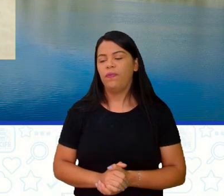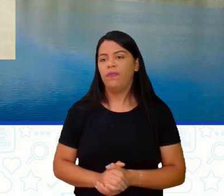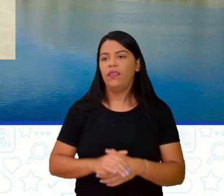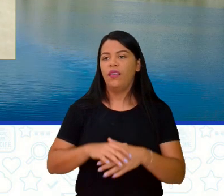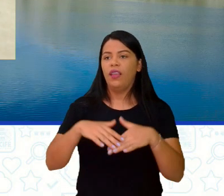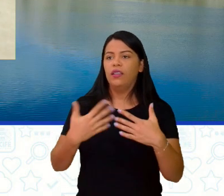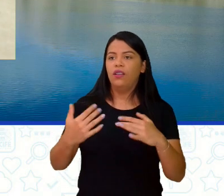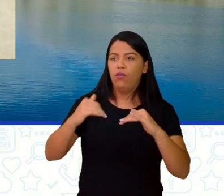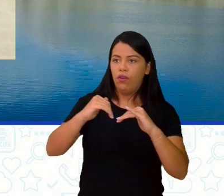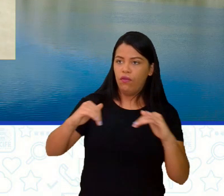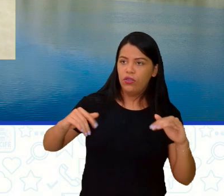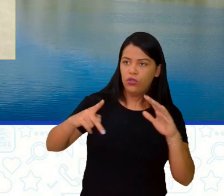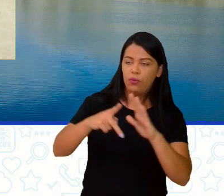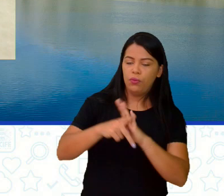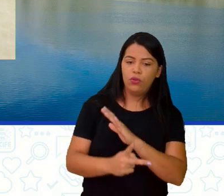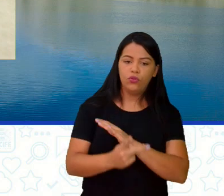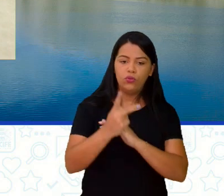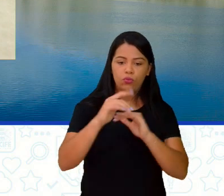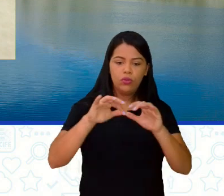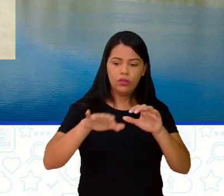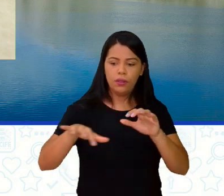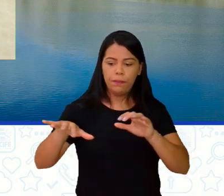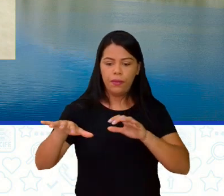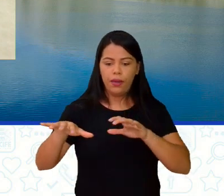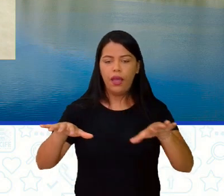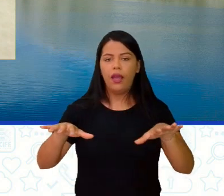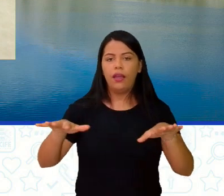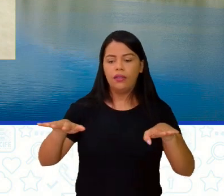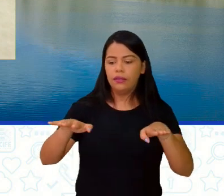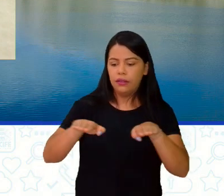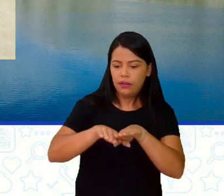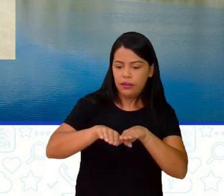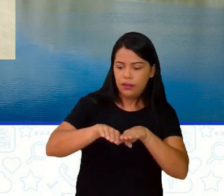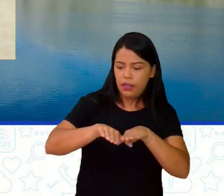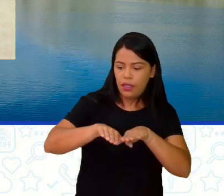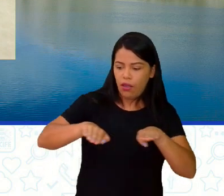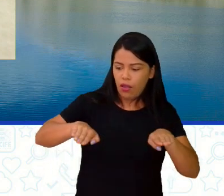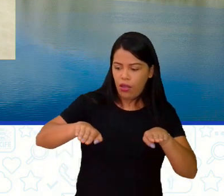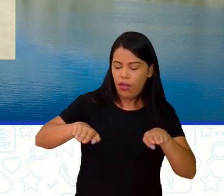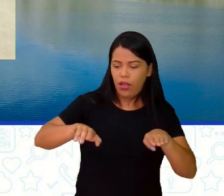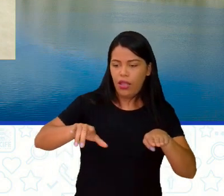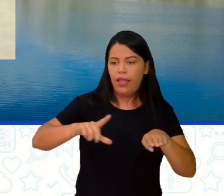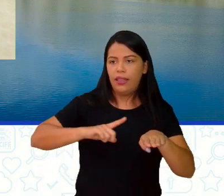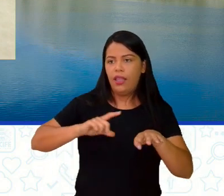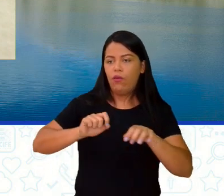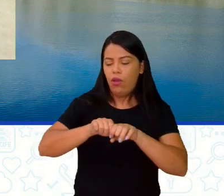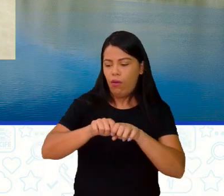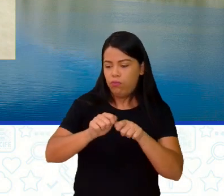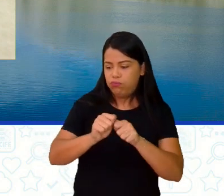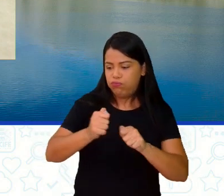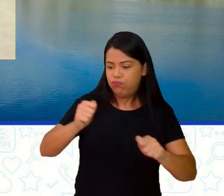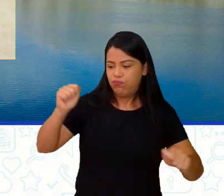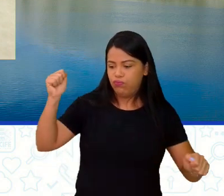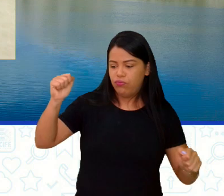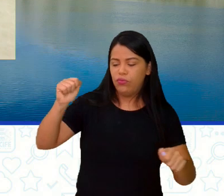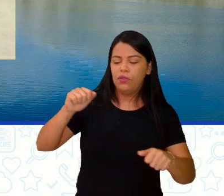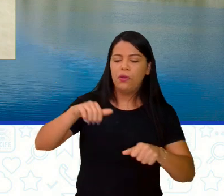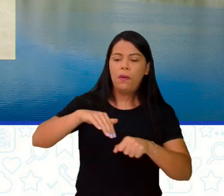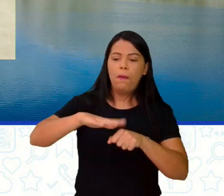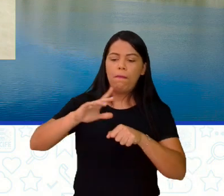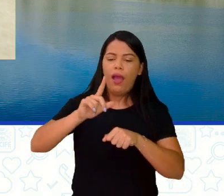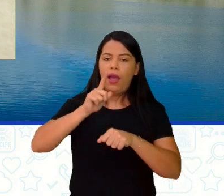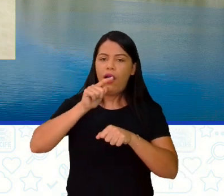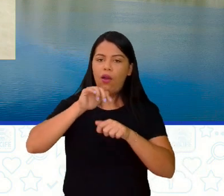afastamento de duas placas acarreta o quê? A expansão do fundo dos oceanos,